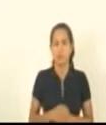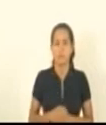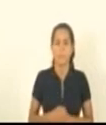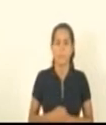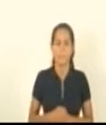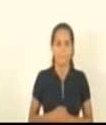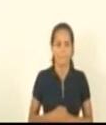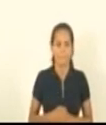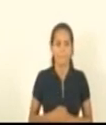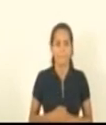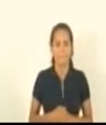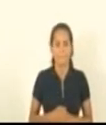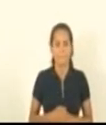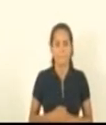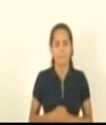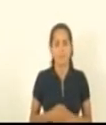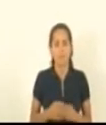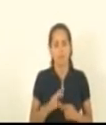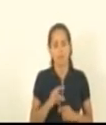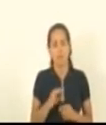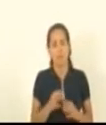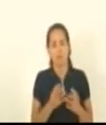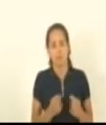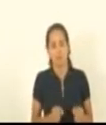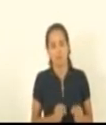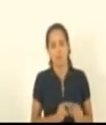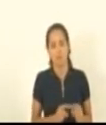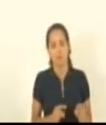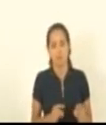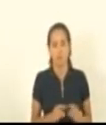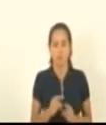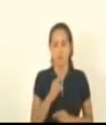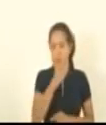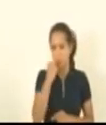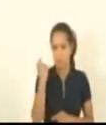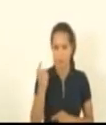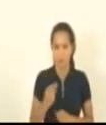pela rejeição do veto também. Sim. Capitão Assunção